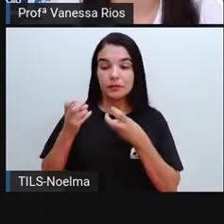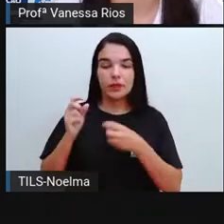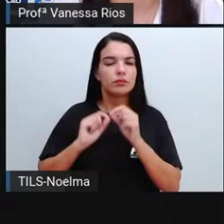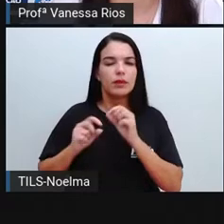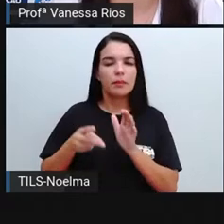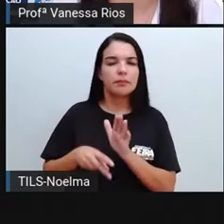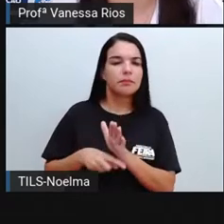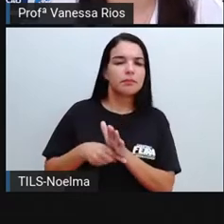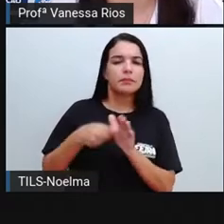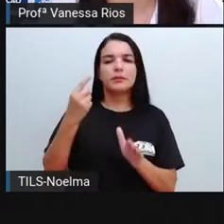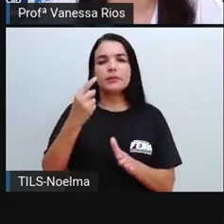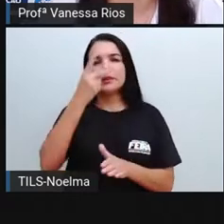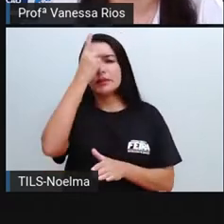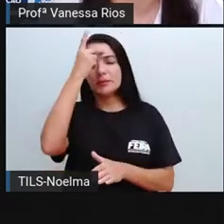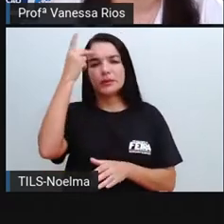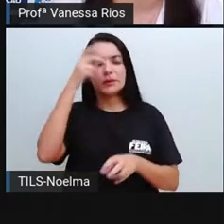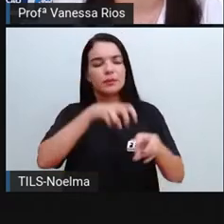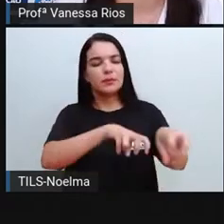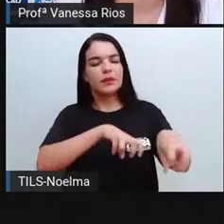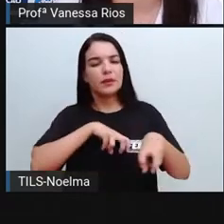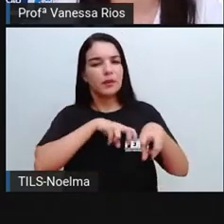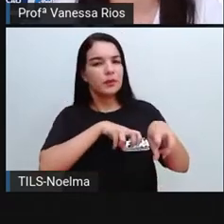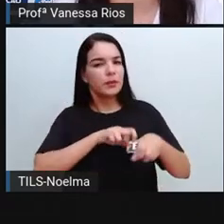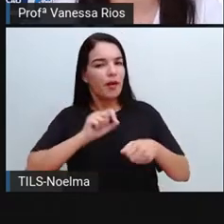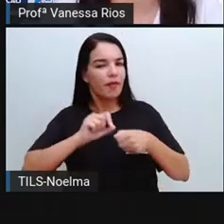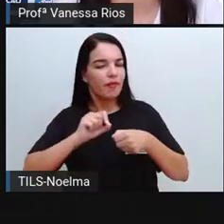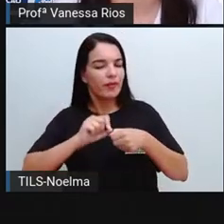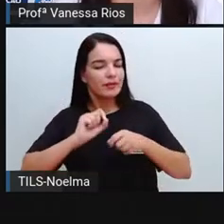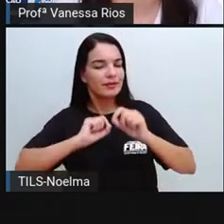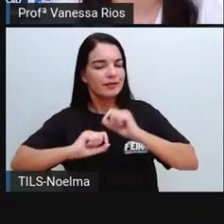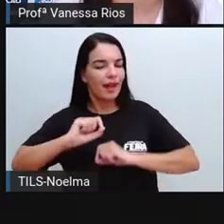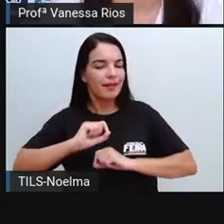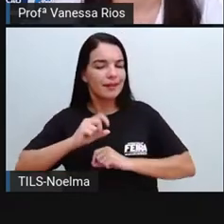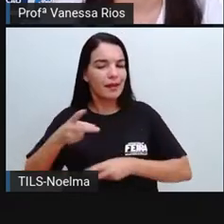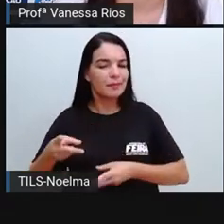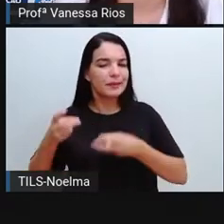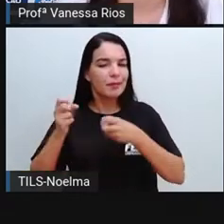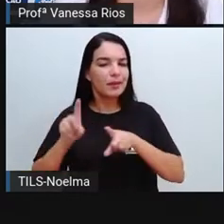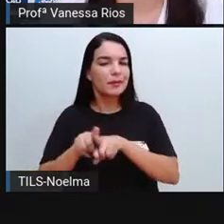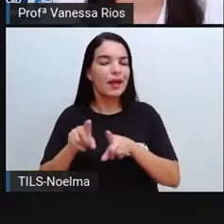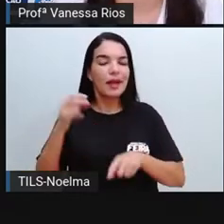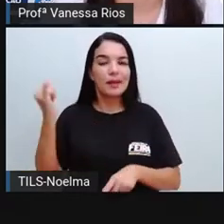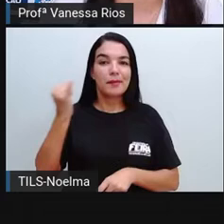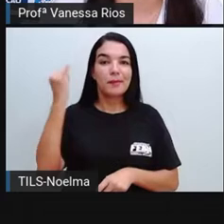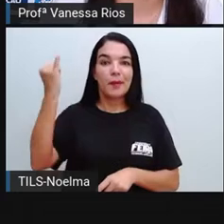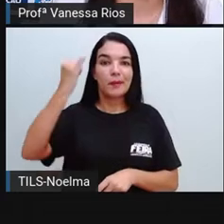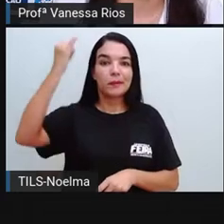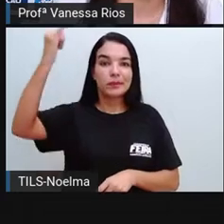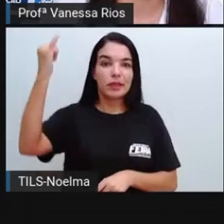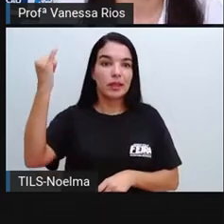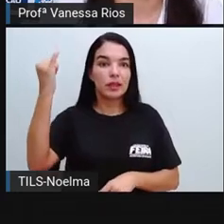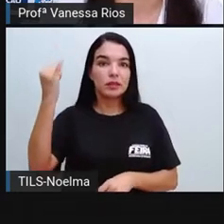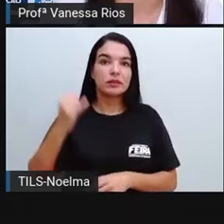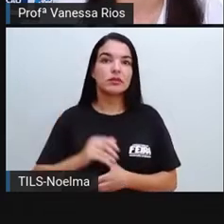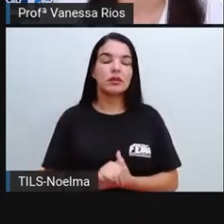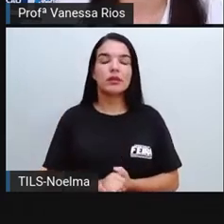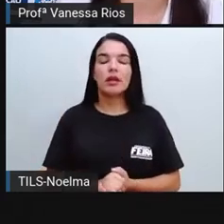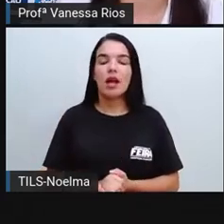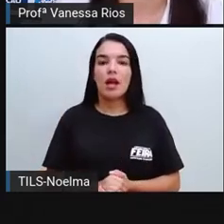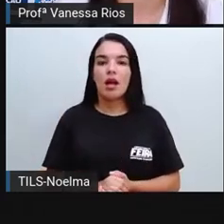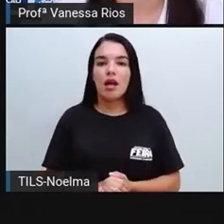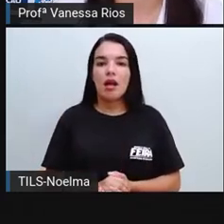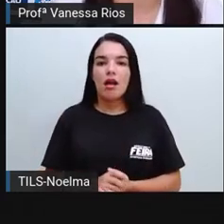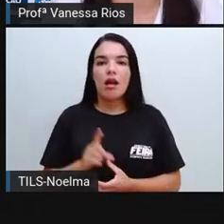primeiros agricultores, percebendo aí na importância desse ator, não é? Da atividade da